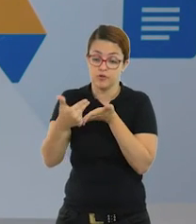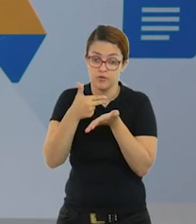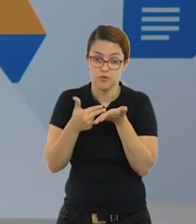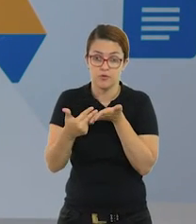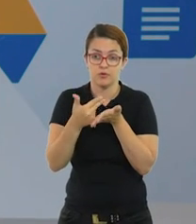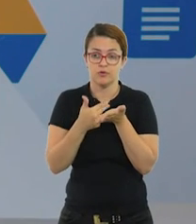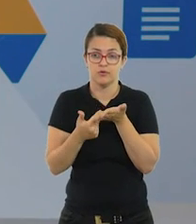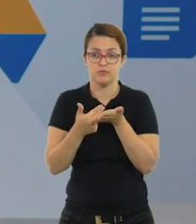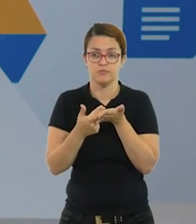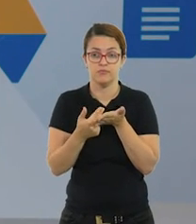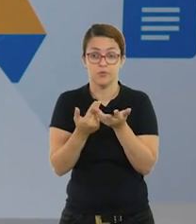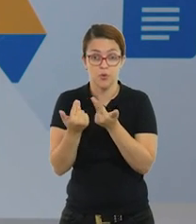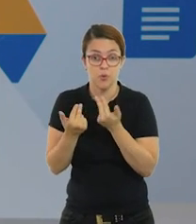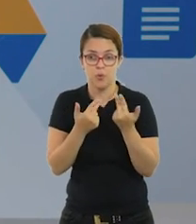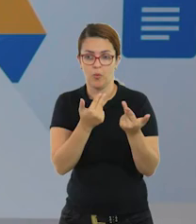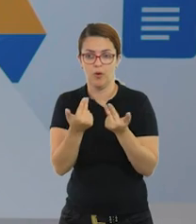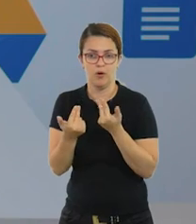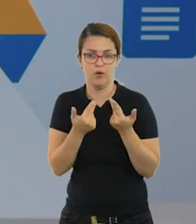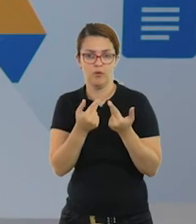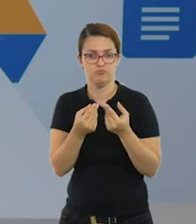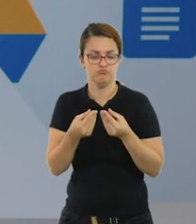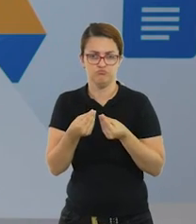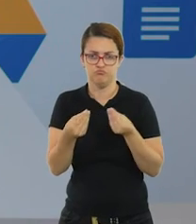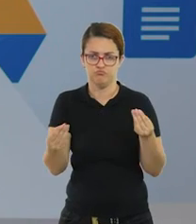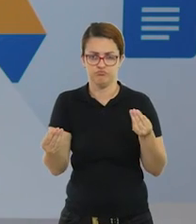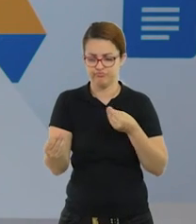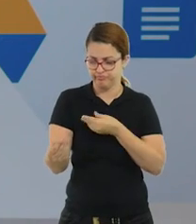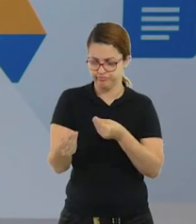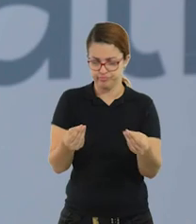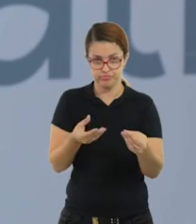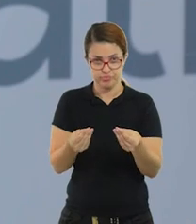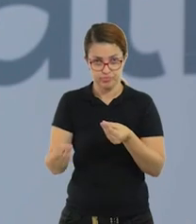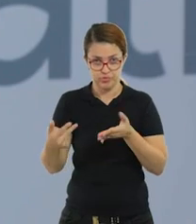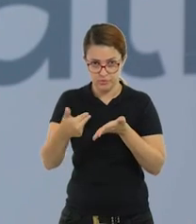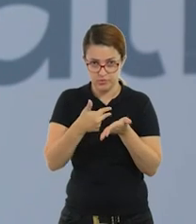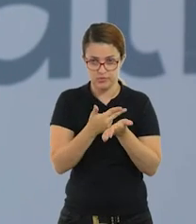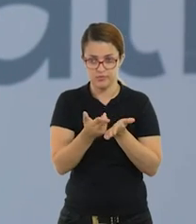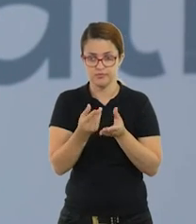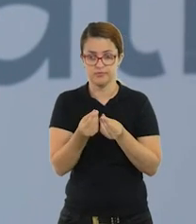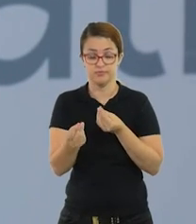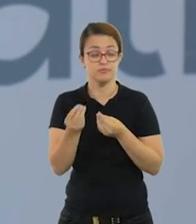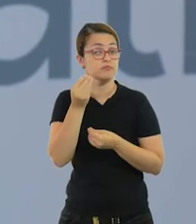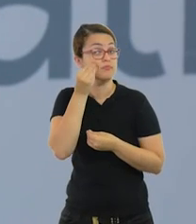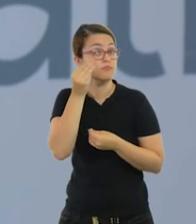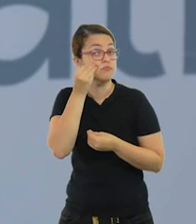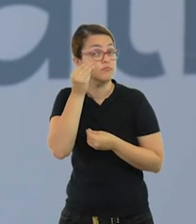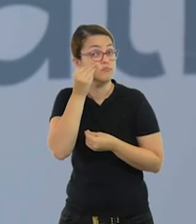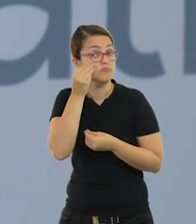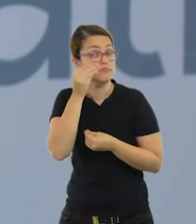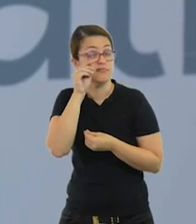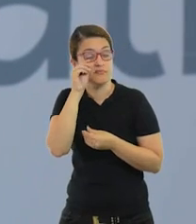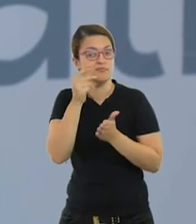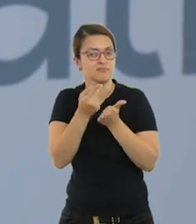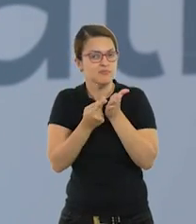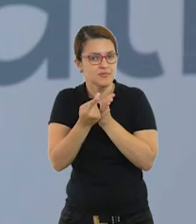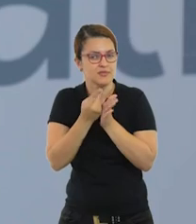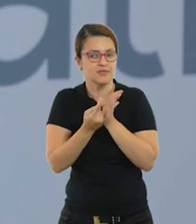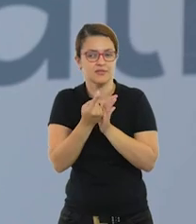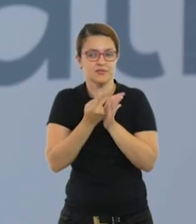Tem que ficar assim, todas as pecinhas soltas. E depois, nós vamos tentar criar